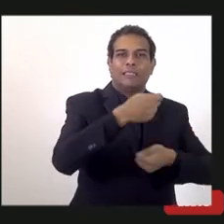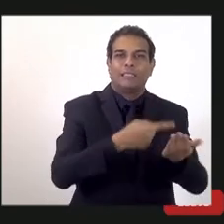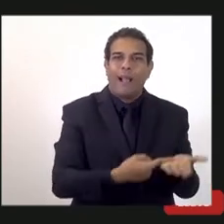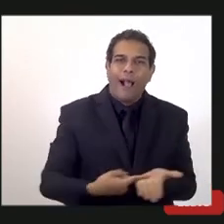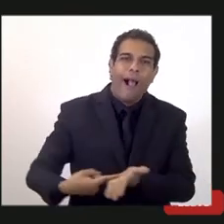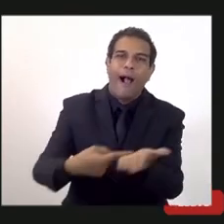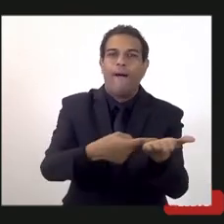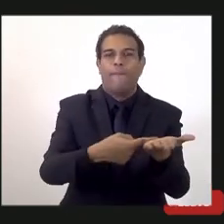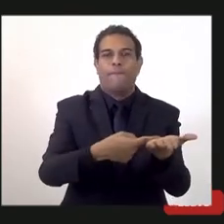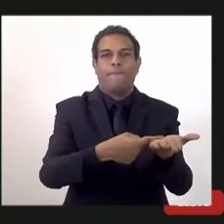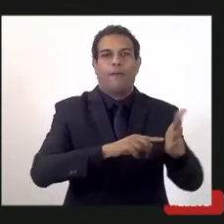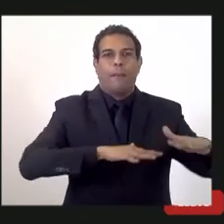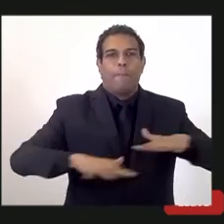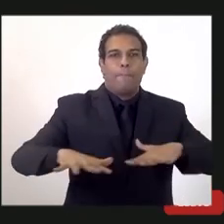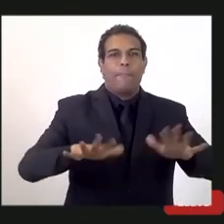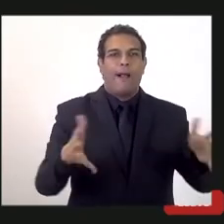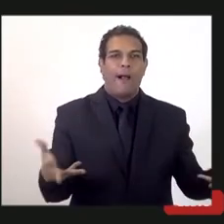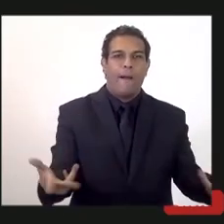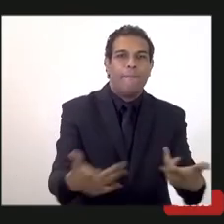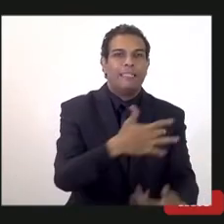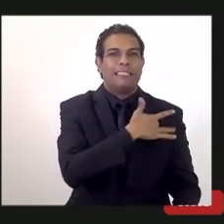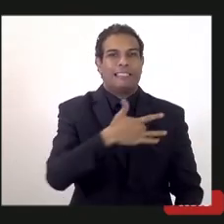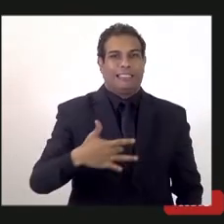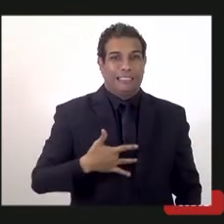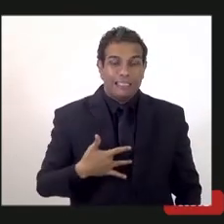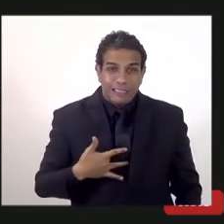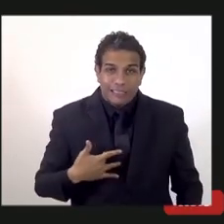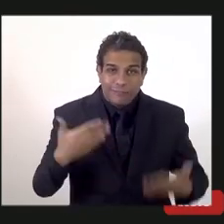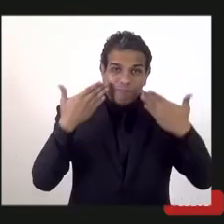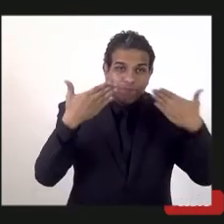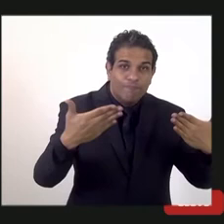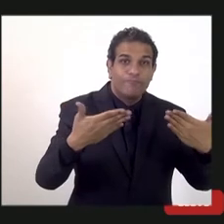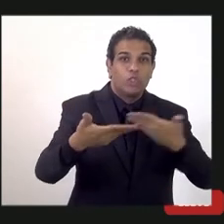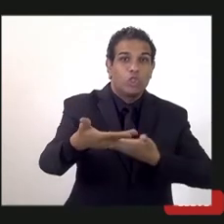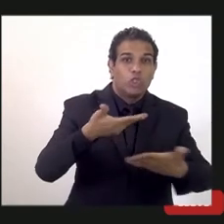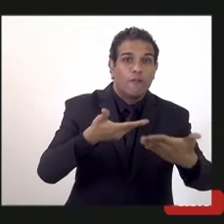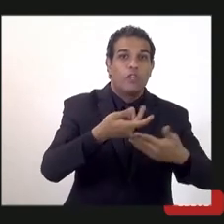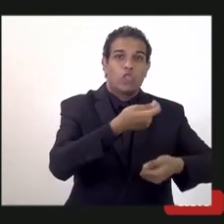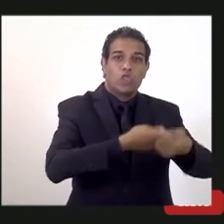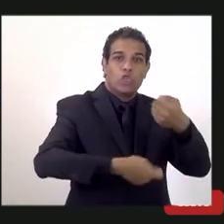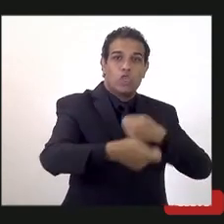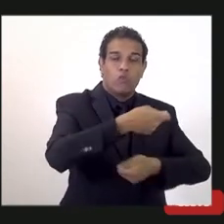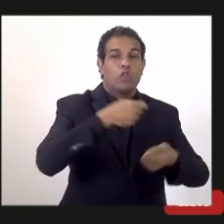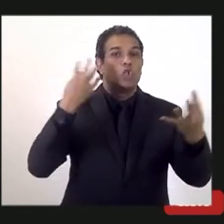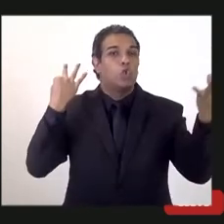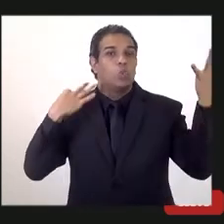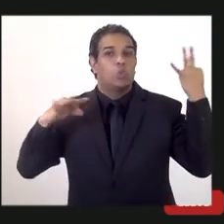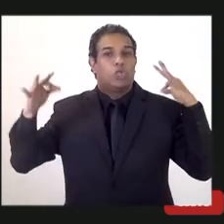movimento, principalmente na qualidade que a gente tem de cara, que é o setor de turismo.